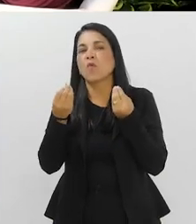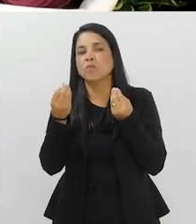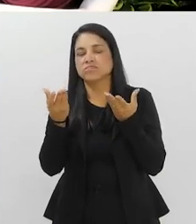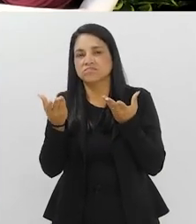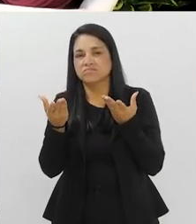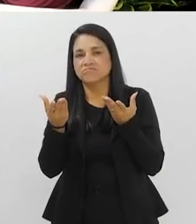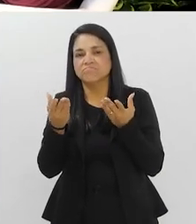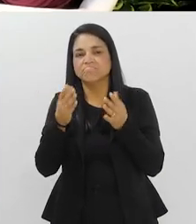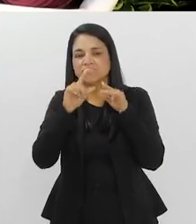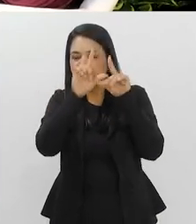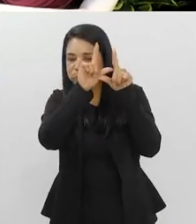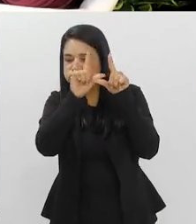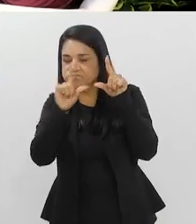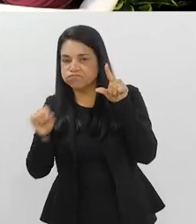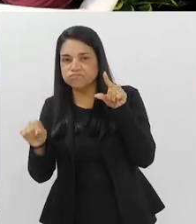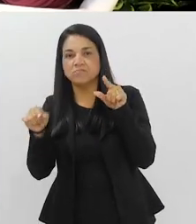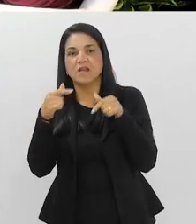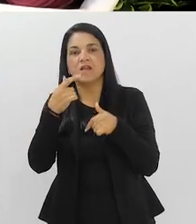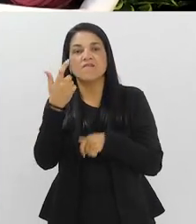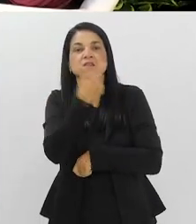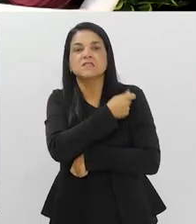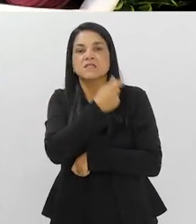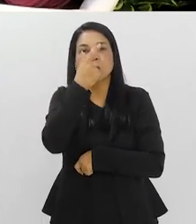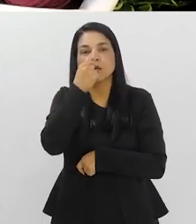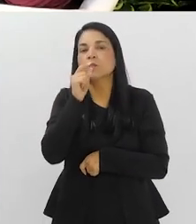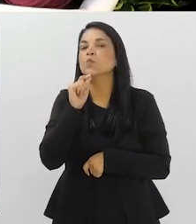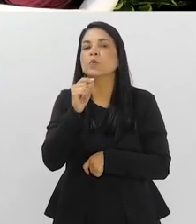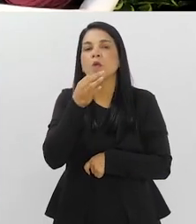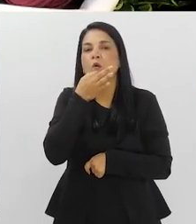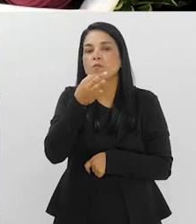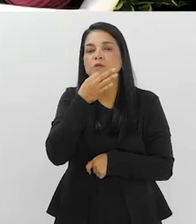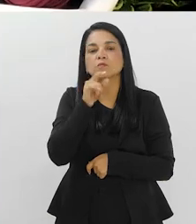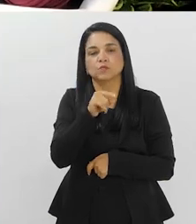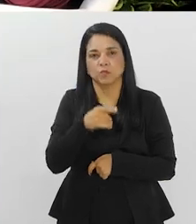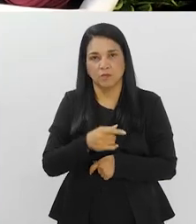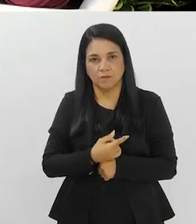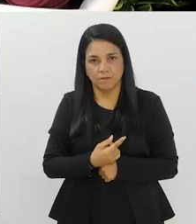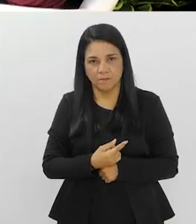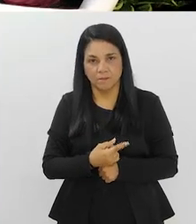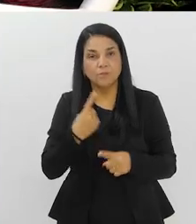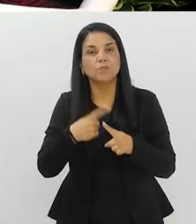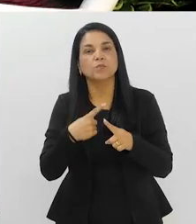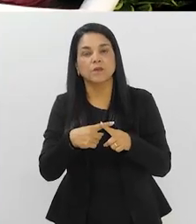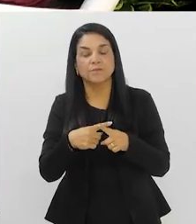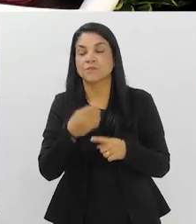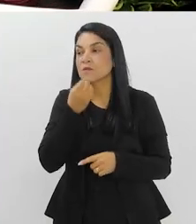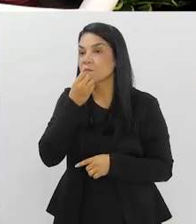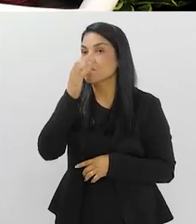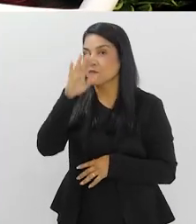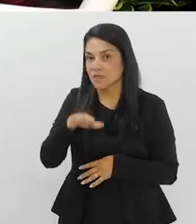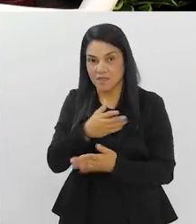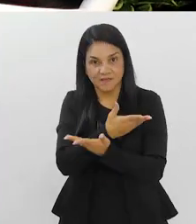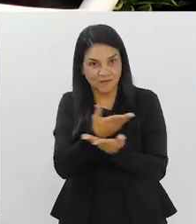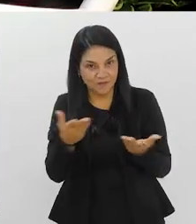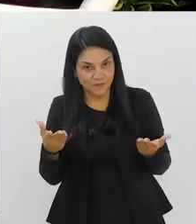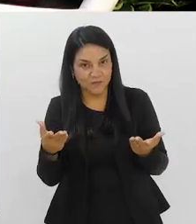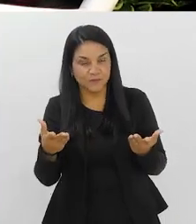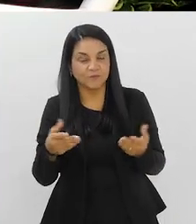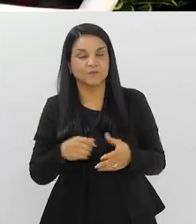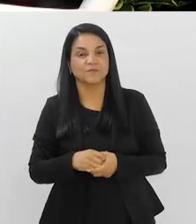deve essa queda na vacinação contra a gripe, na sua opinião? Então, boa tarde, todo mundo.